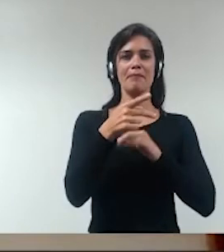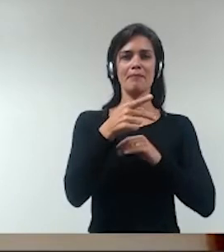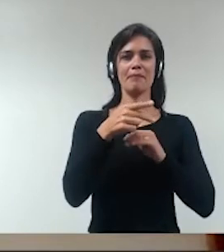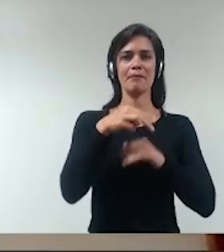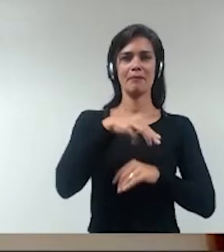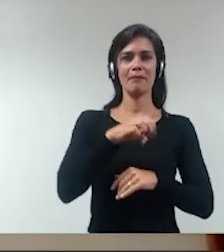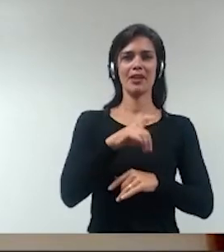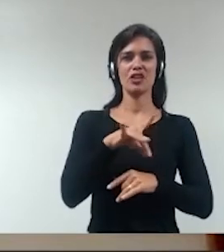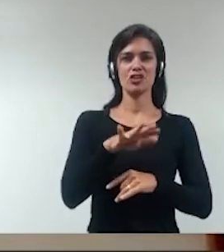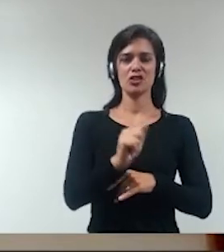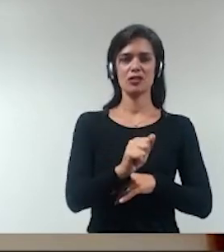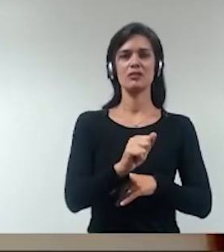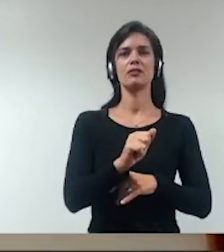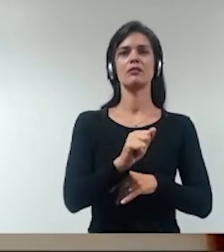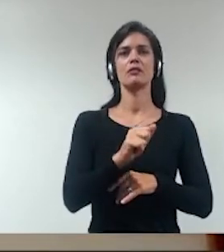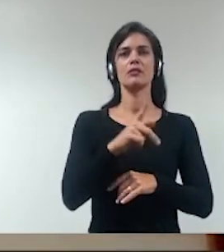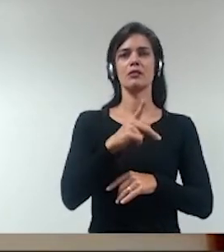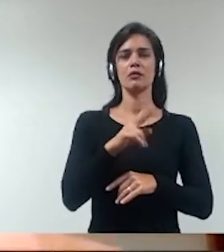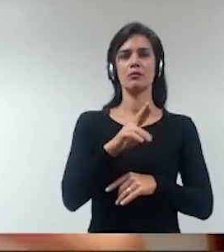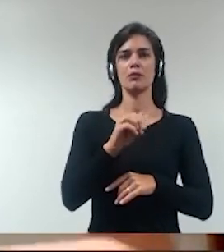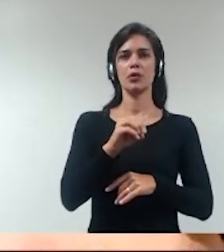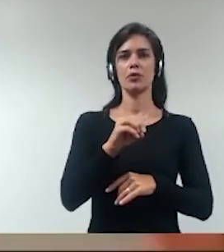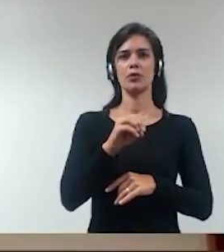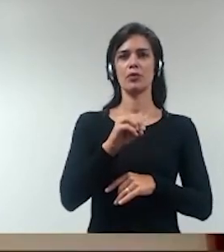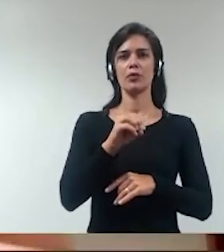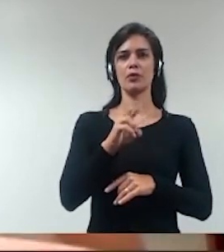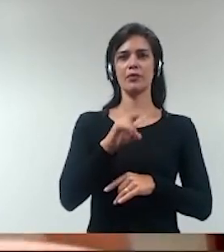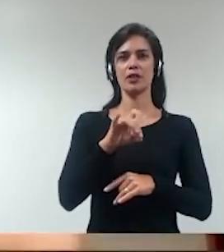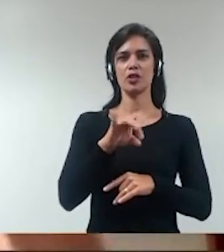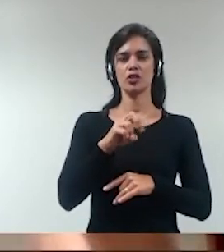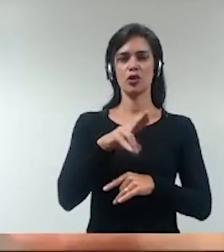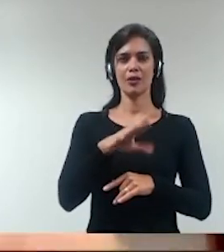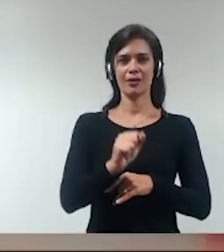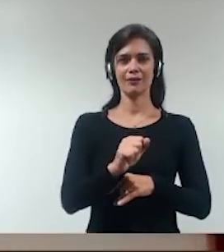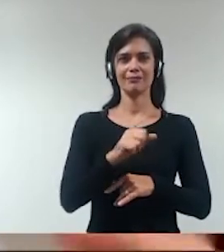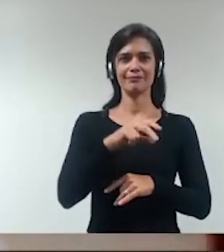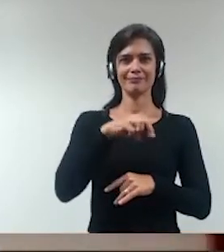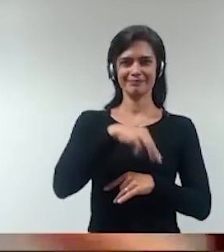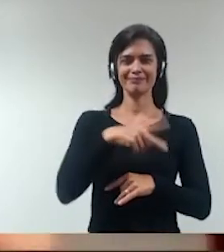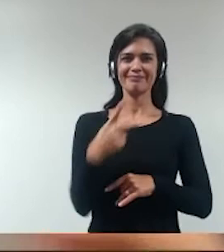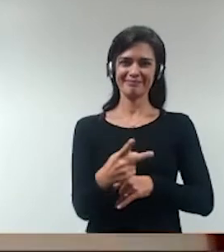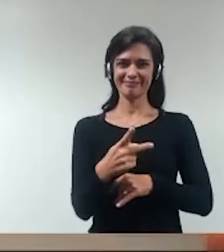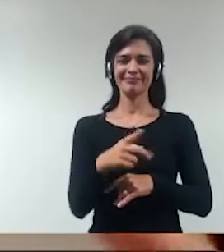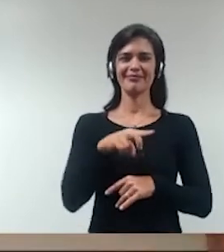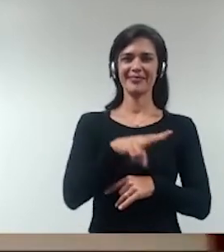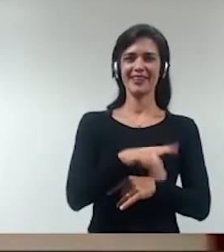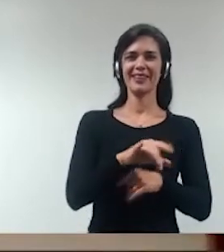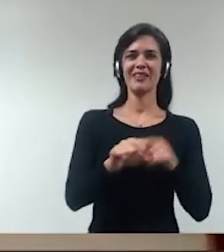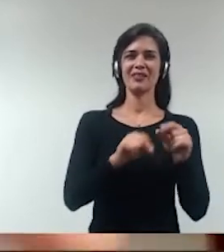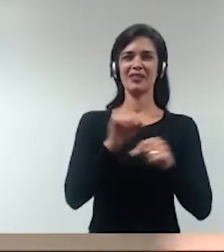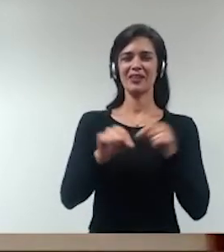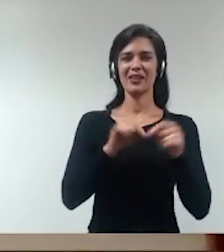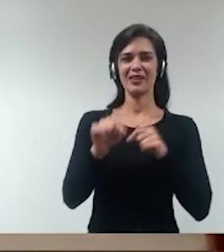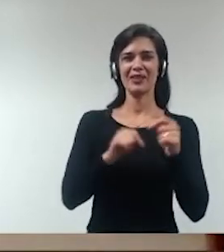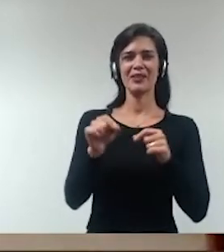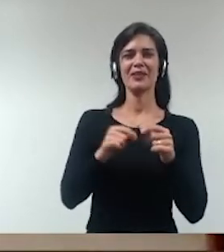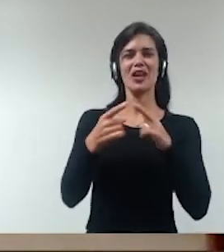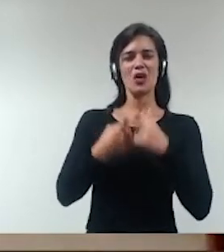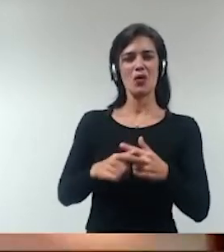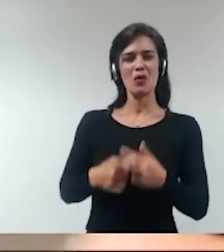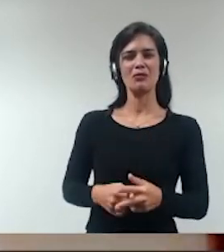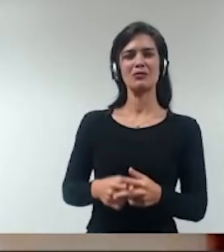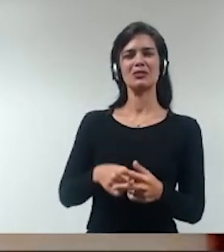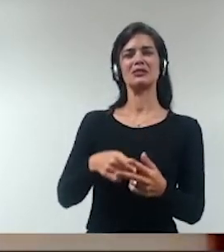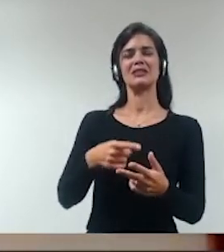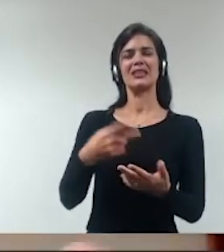primeiro a primeira norma que tenta de alguma forma regular essa questão do erro grosseiro como é que seria esse